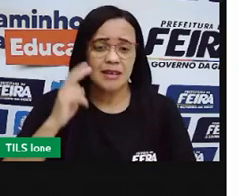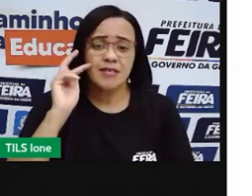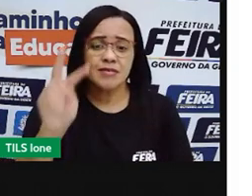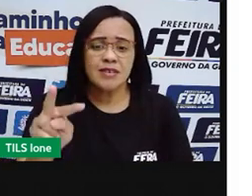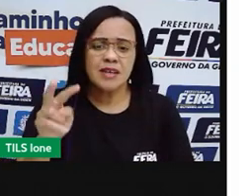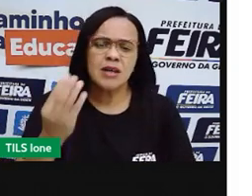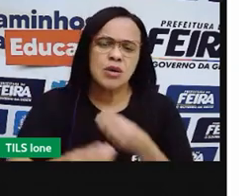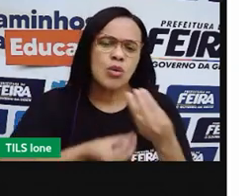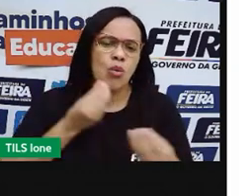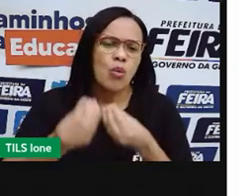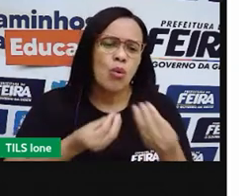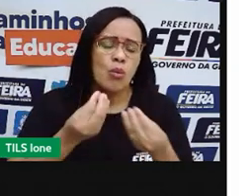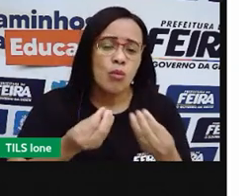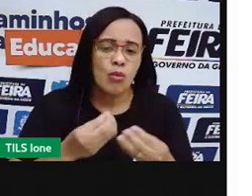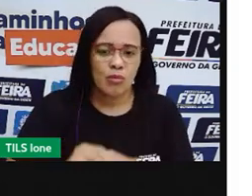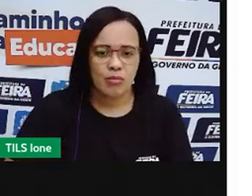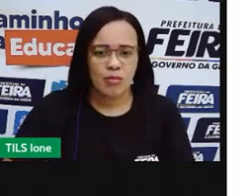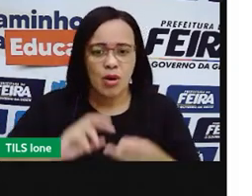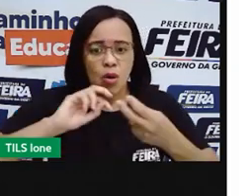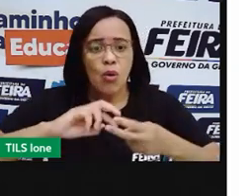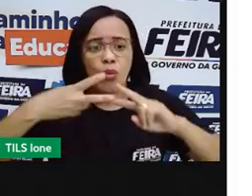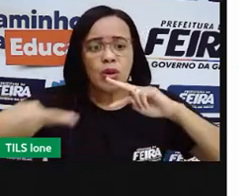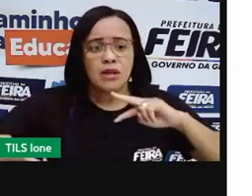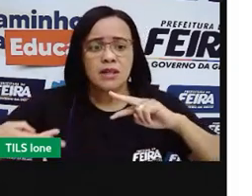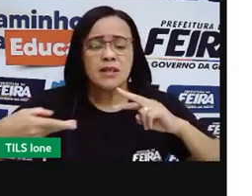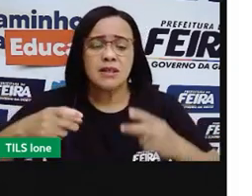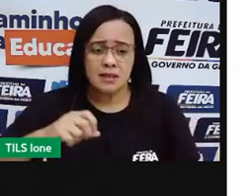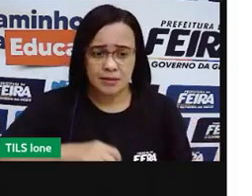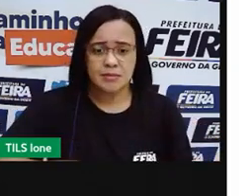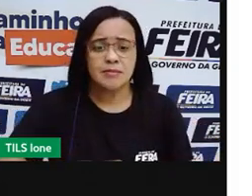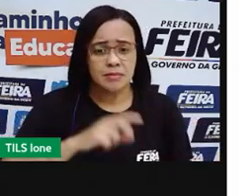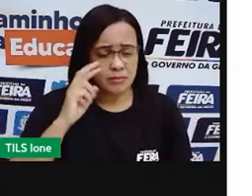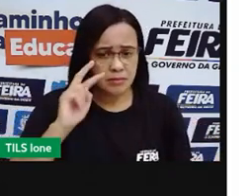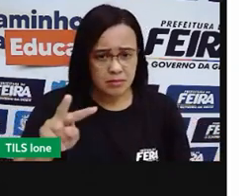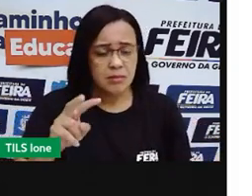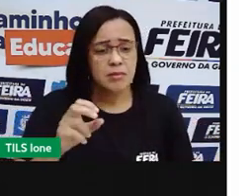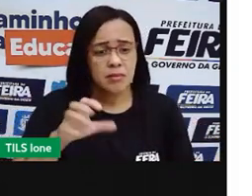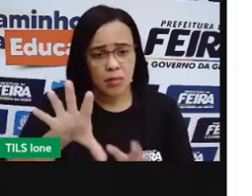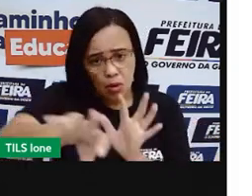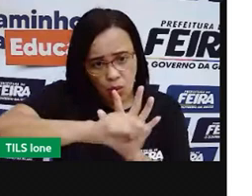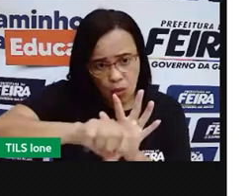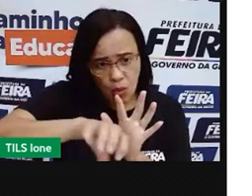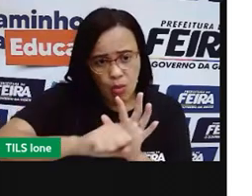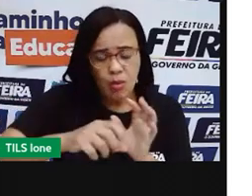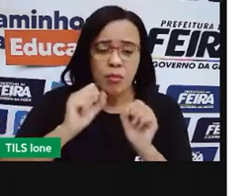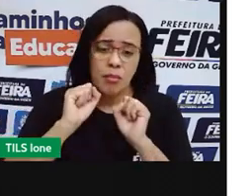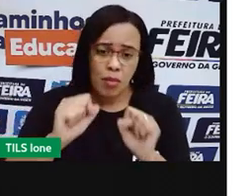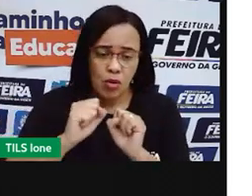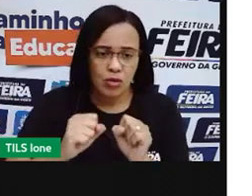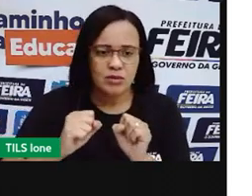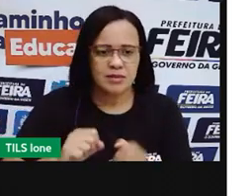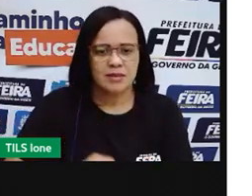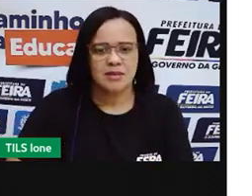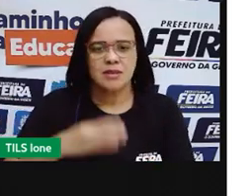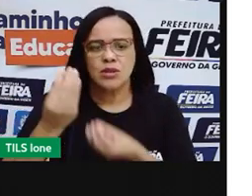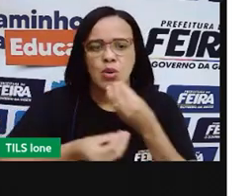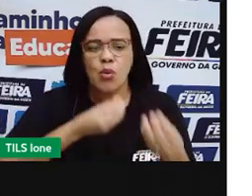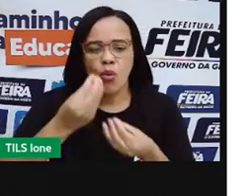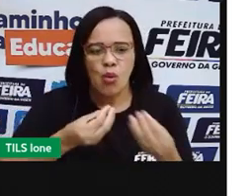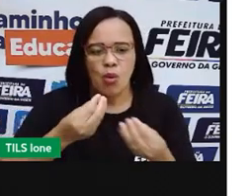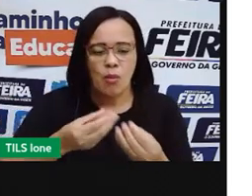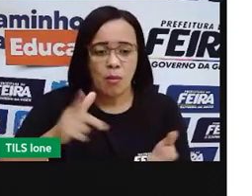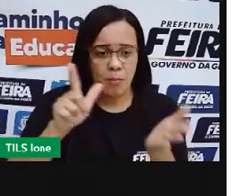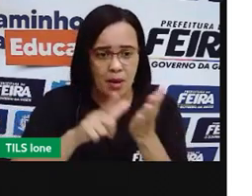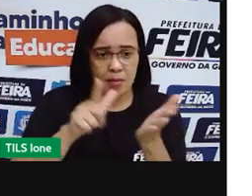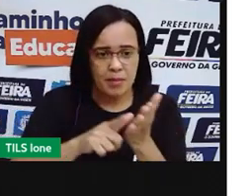aqui o link que você acessa para aprender a fazer uma dobradura de peixe e também